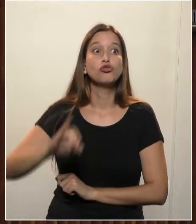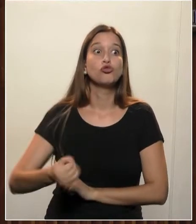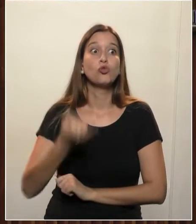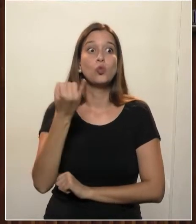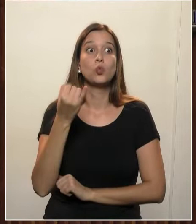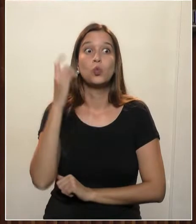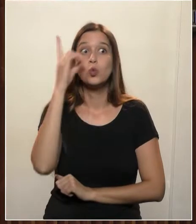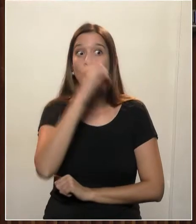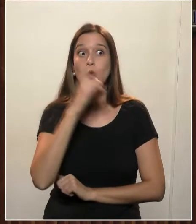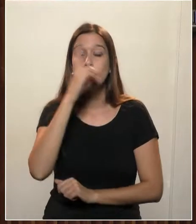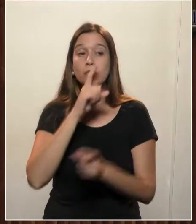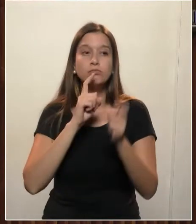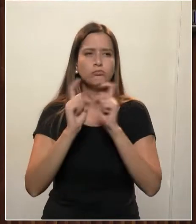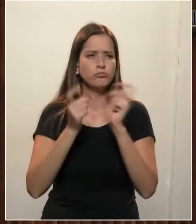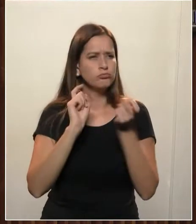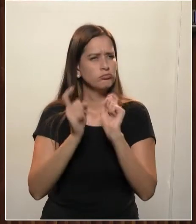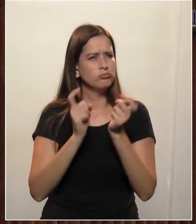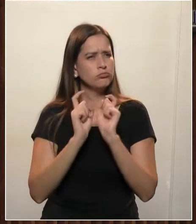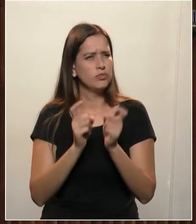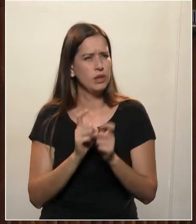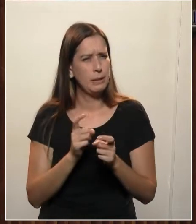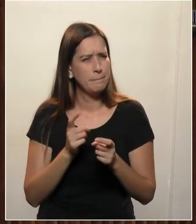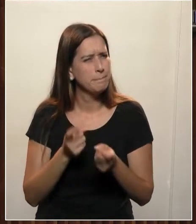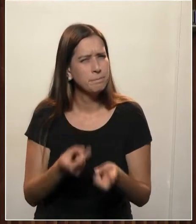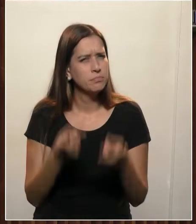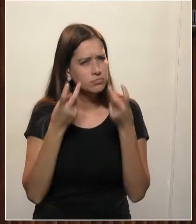domingo. Olha o tamanho da gravidade.